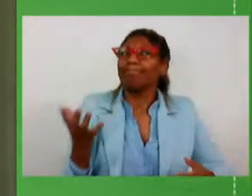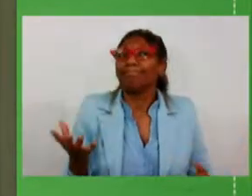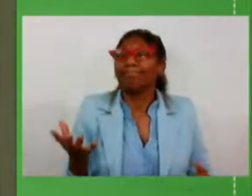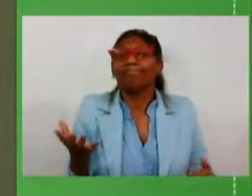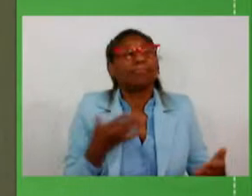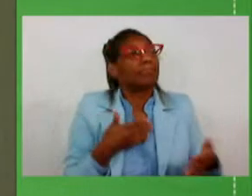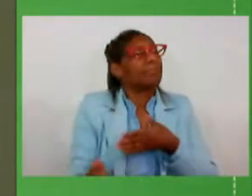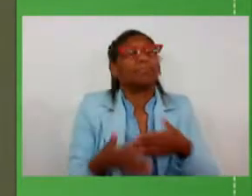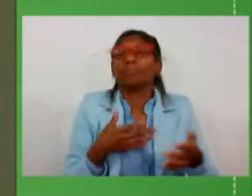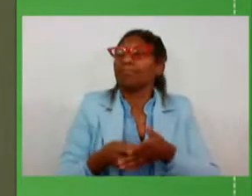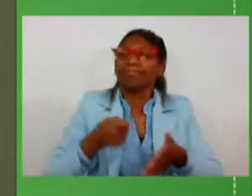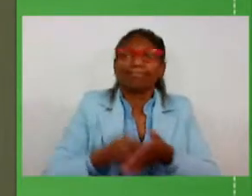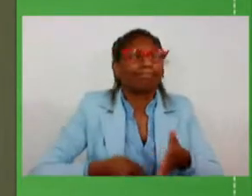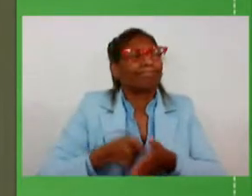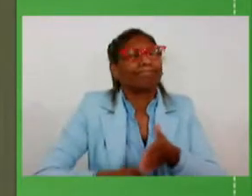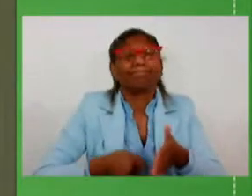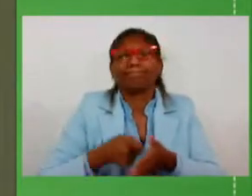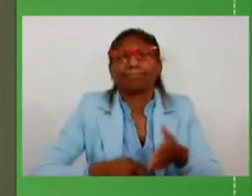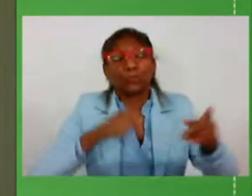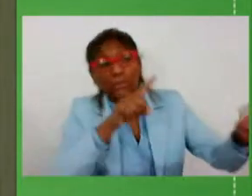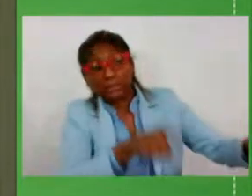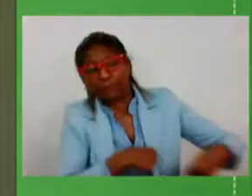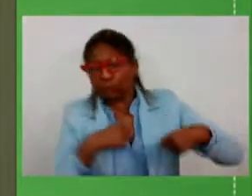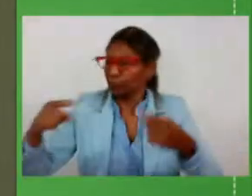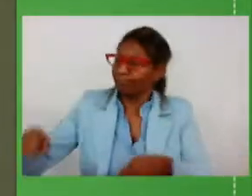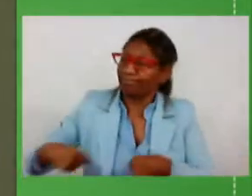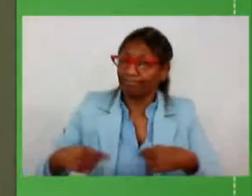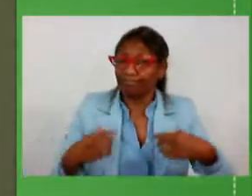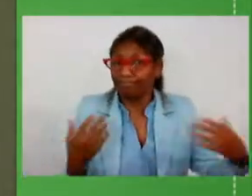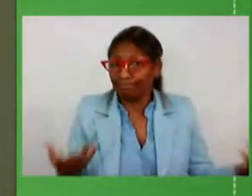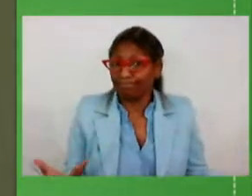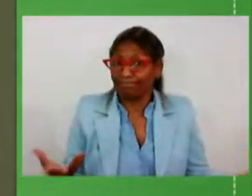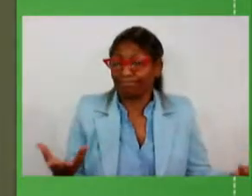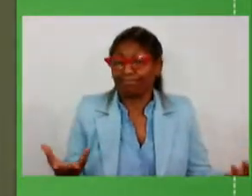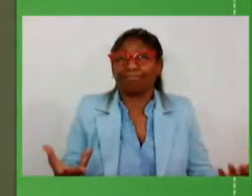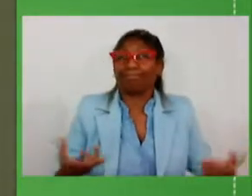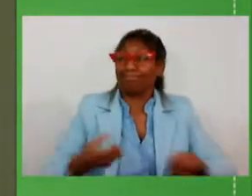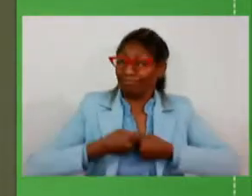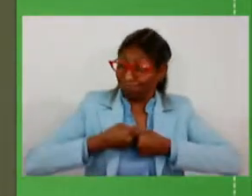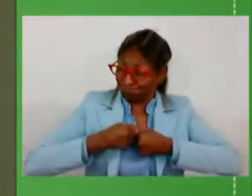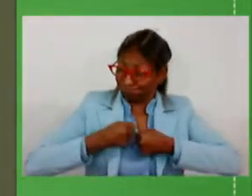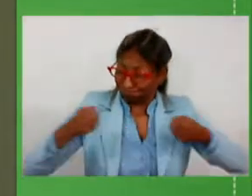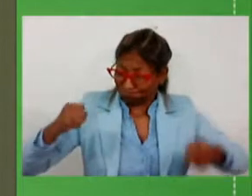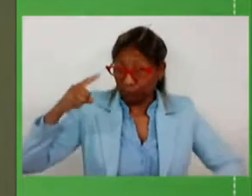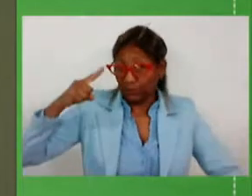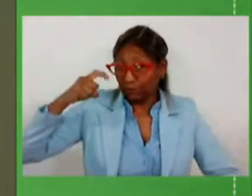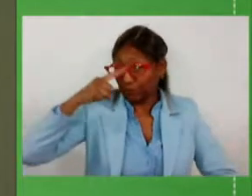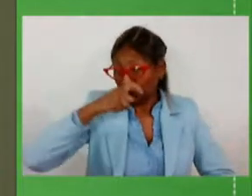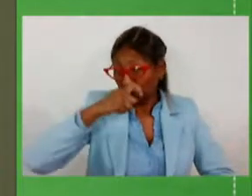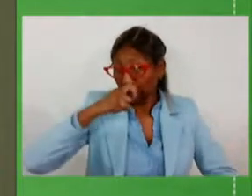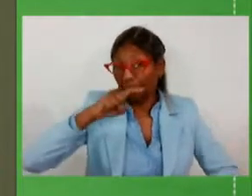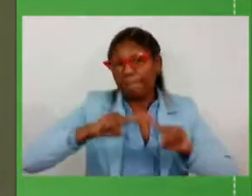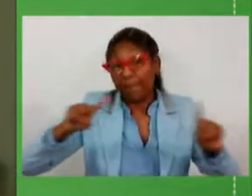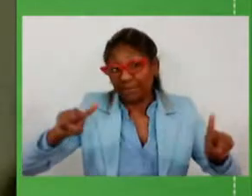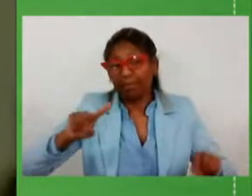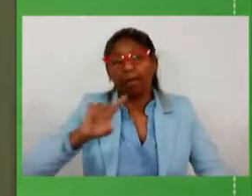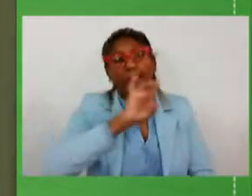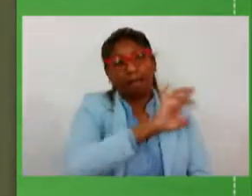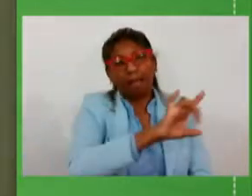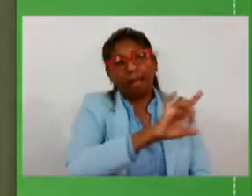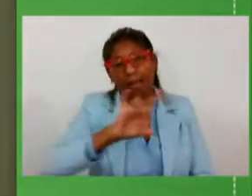enfrentando desafios gigantescos sim mas que cada um de nós